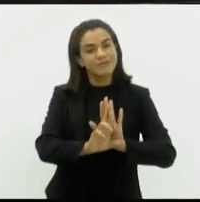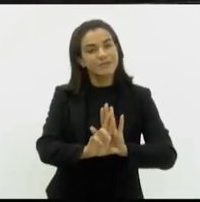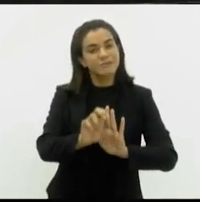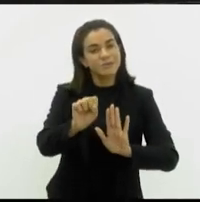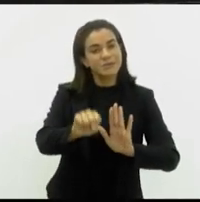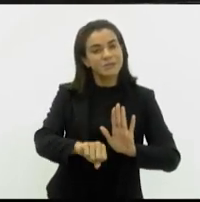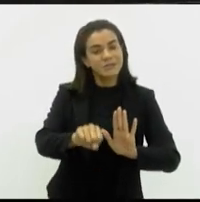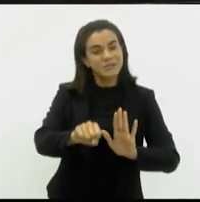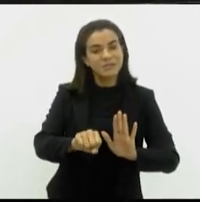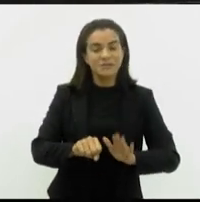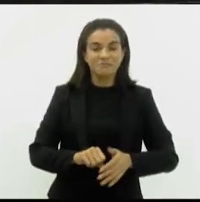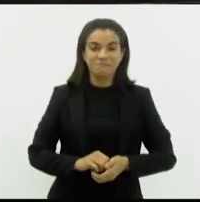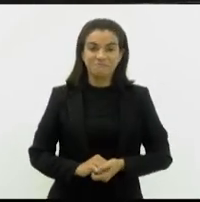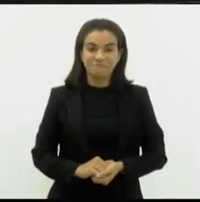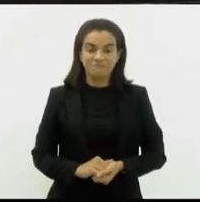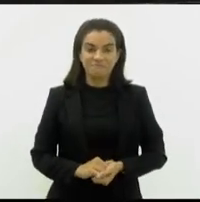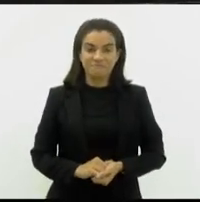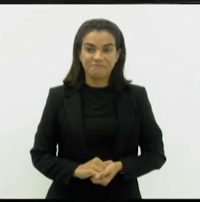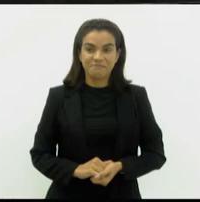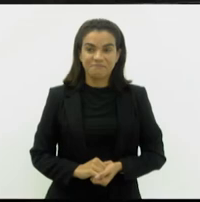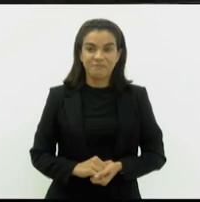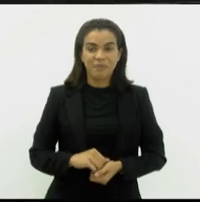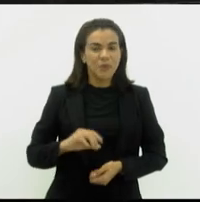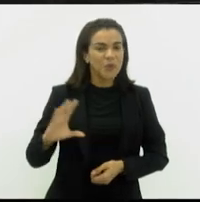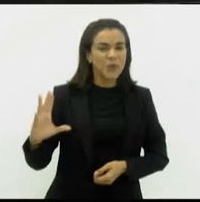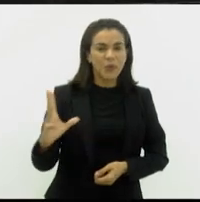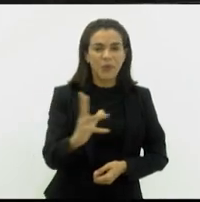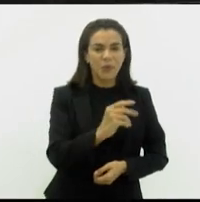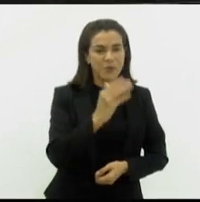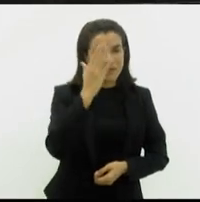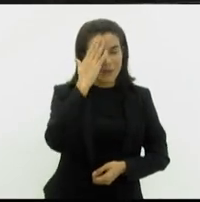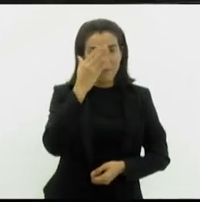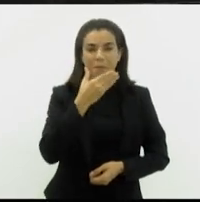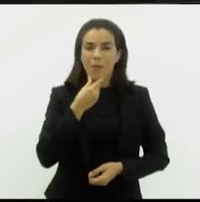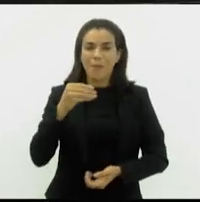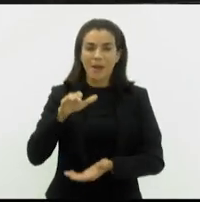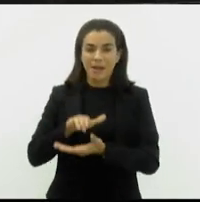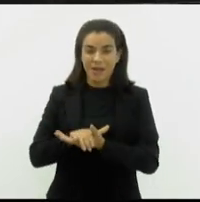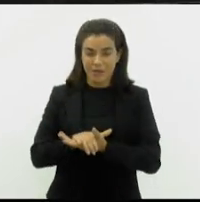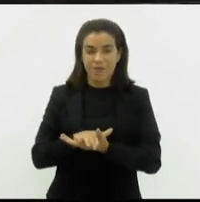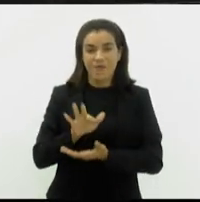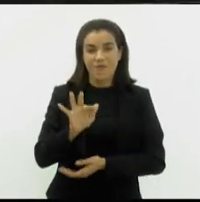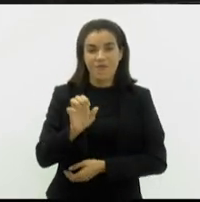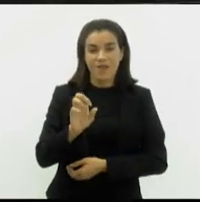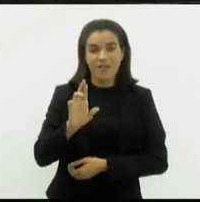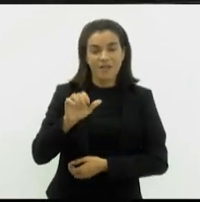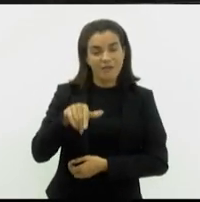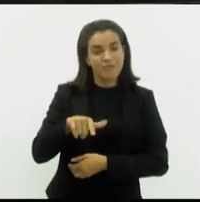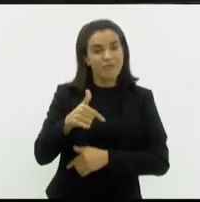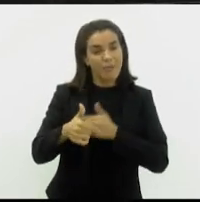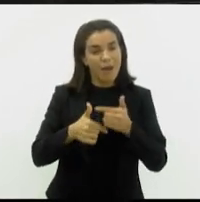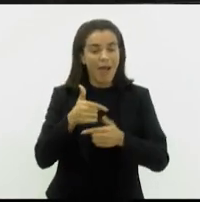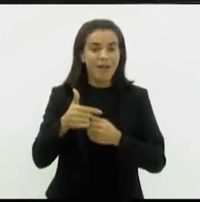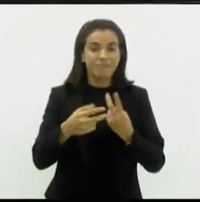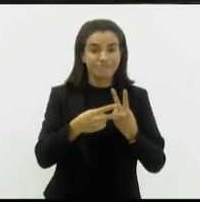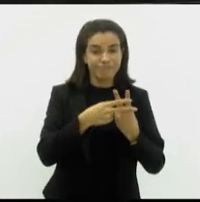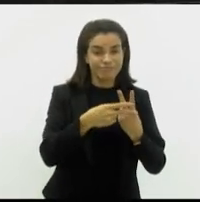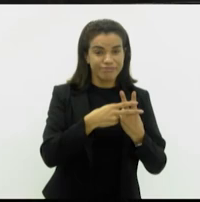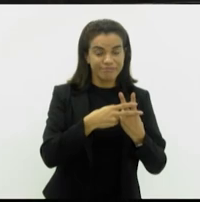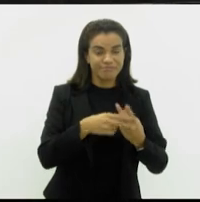muito feliz por esse reconhecimento. Todos aqui sabem que meu marido Fernando Armelau é policial penal e um vibrador absurdo.